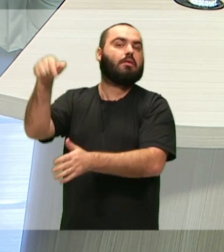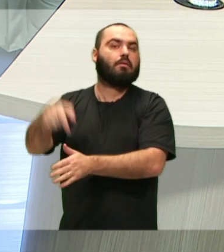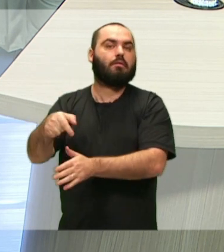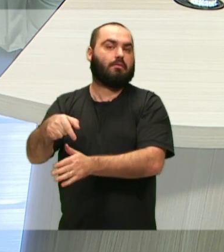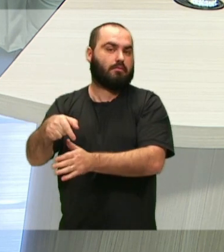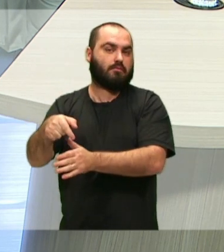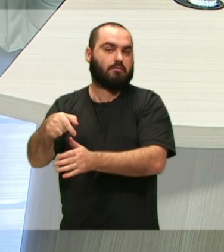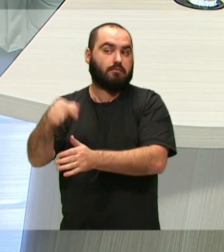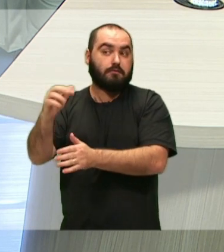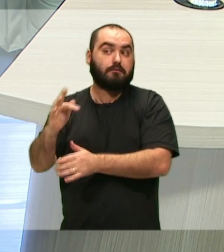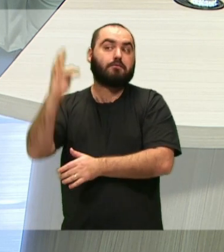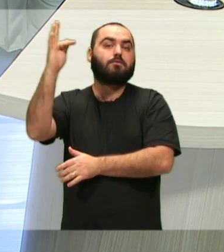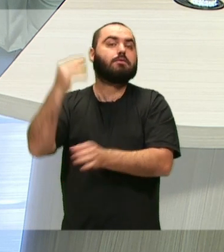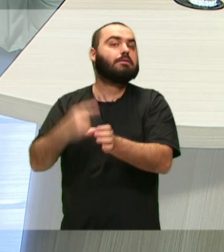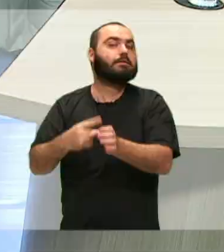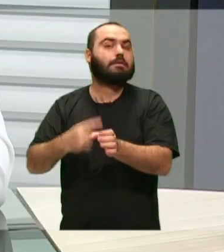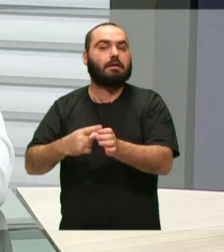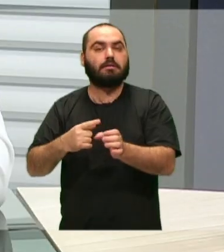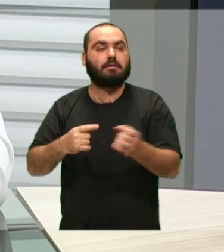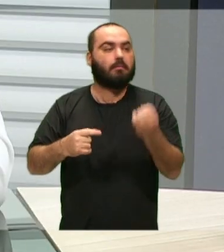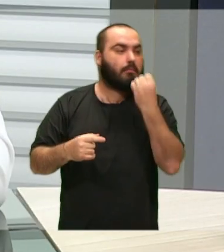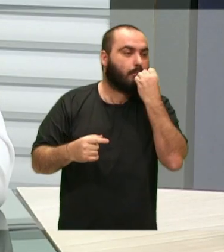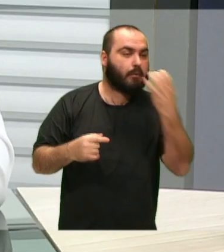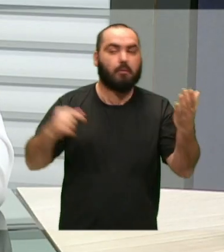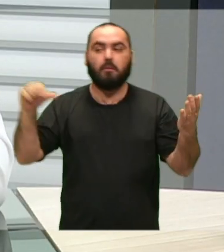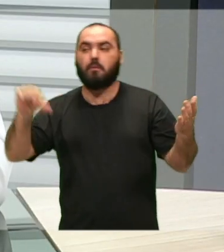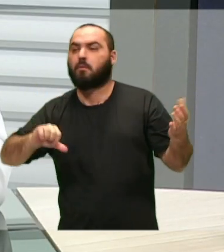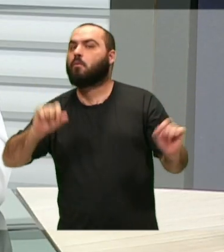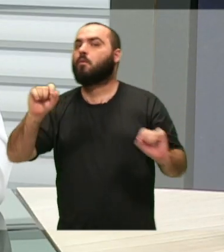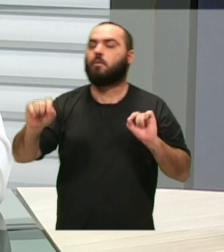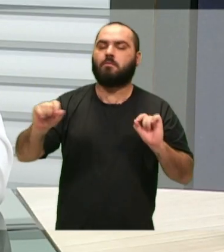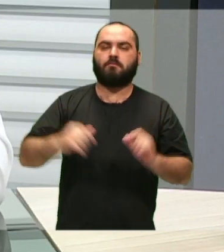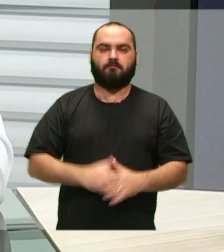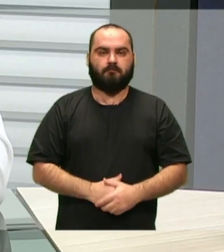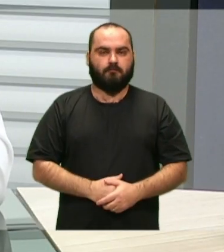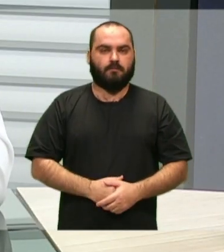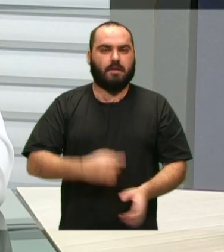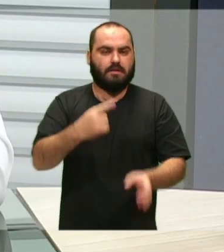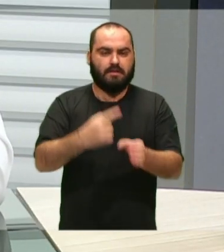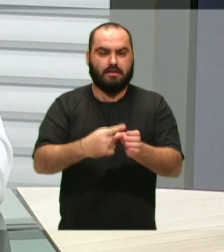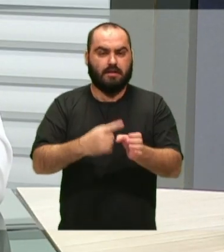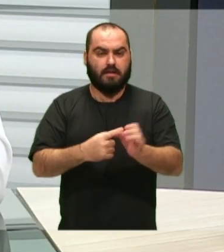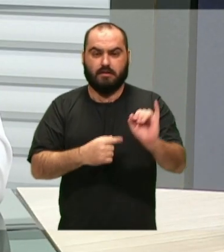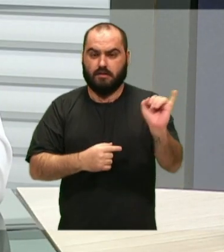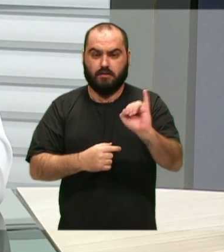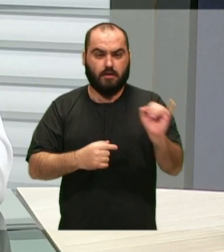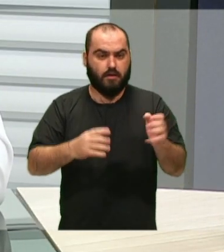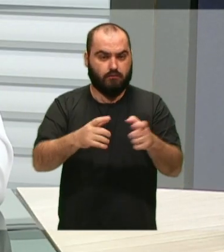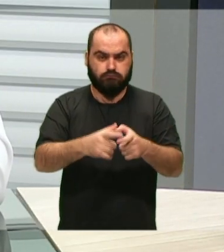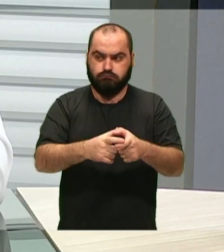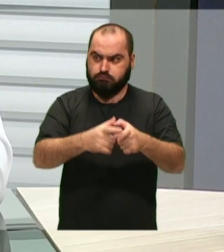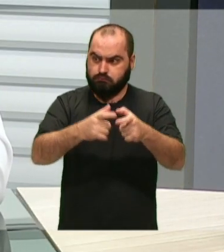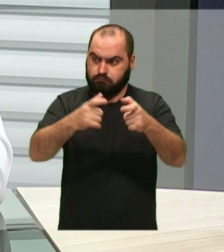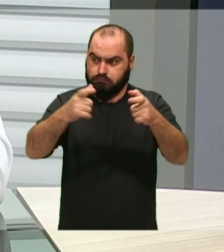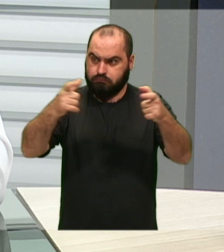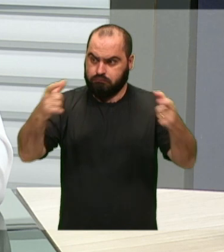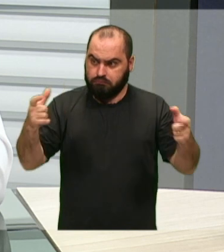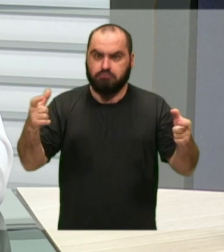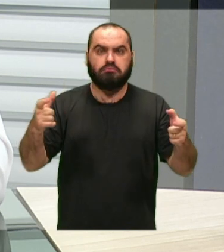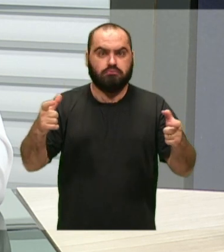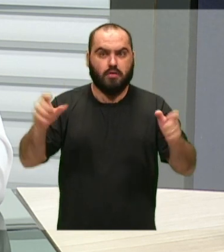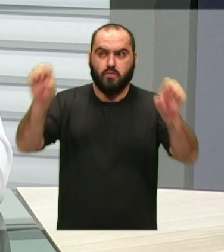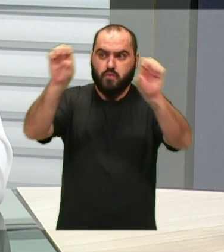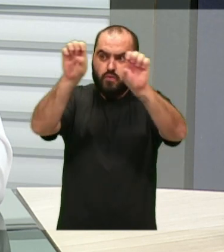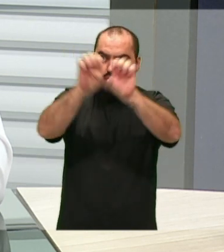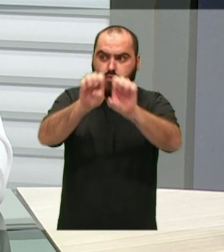o futuro dessa cidade? A nossa cidade, Júnior, com certeza é uma cidade que se desenvolve, cresce, uma cidade com estrutura, uma cidade